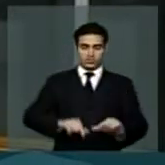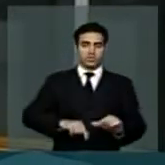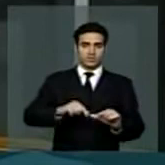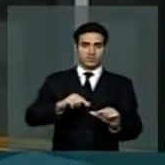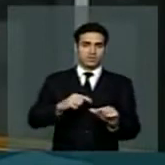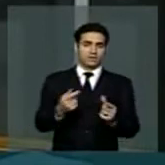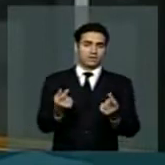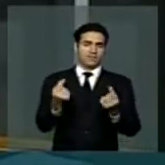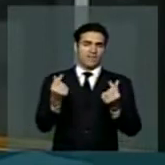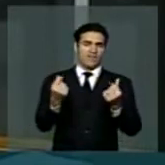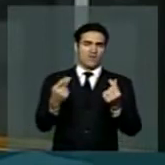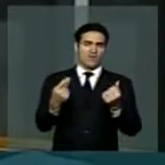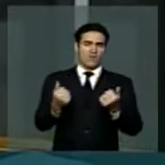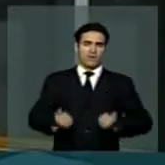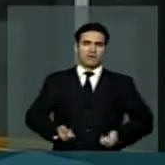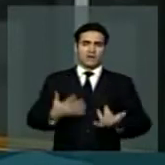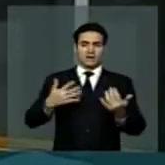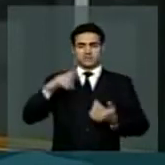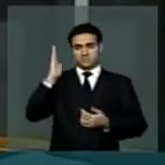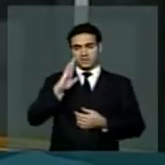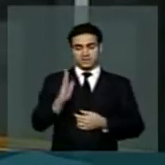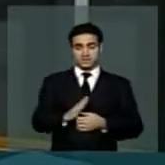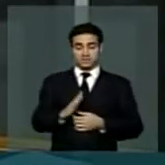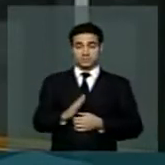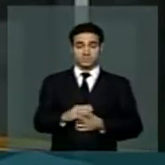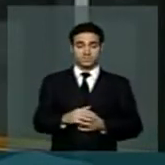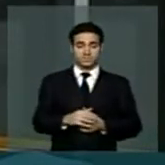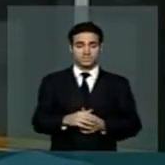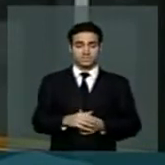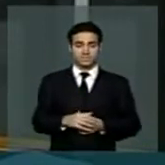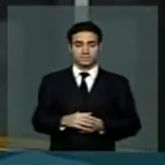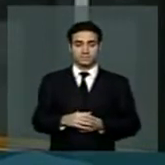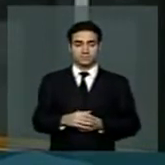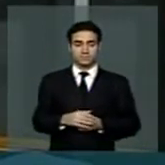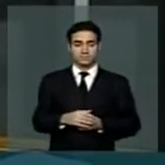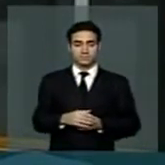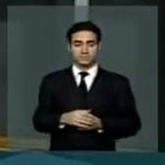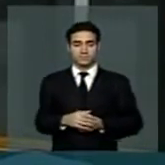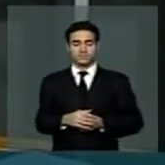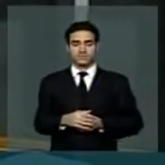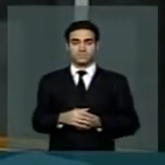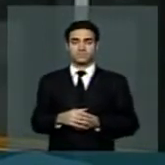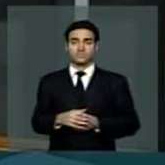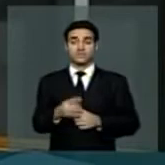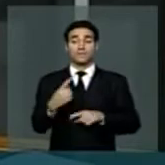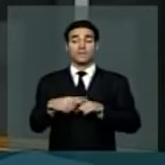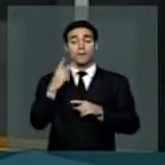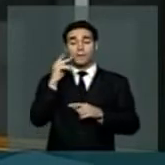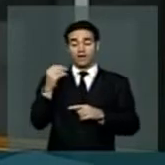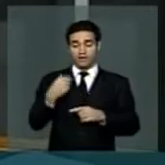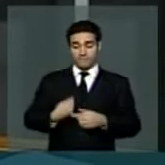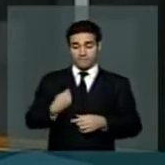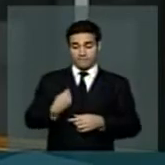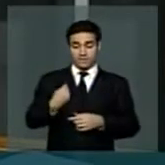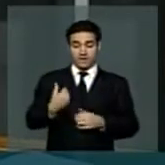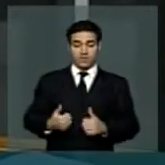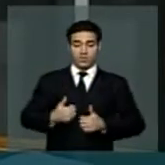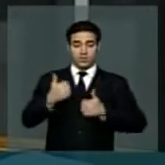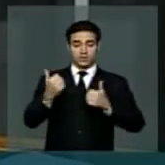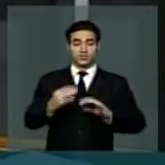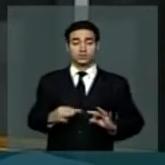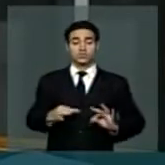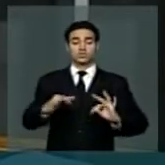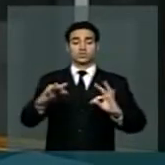para que a qualidade de... Vou terminar, senhor presidente, para que a qualidade de vida de todos nós brasileiros